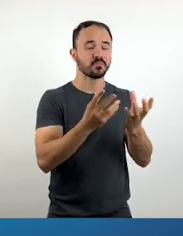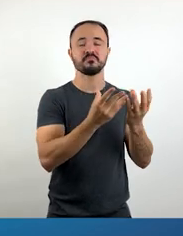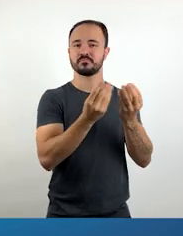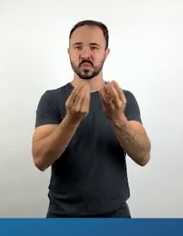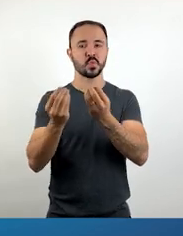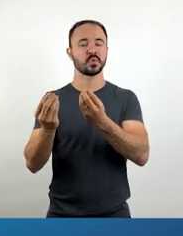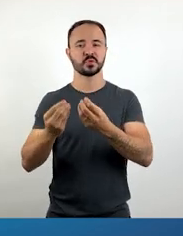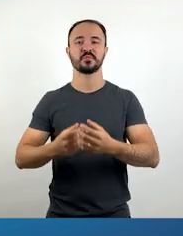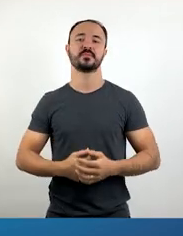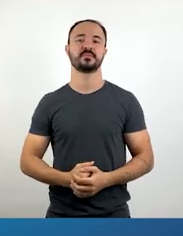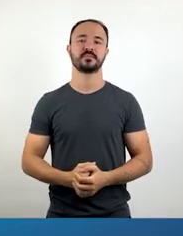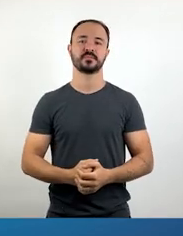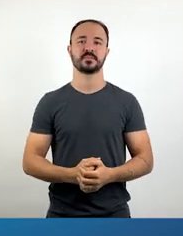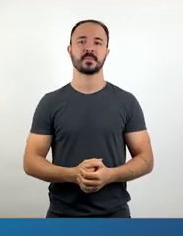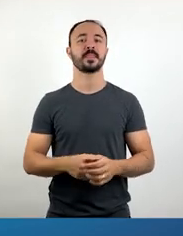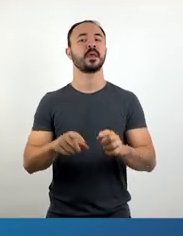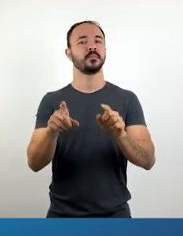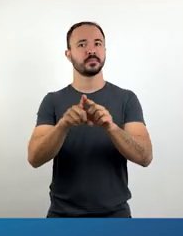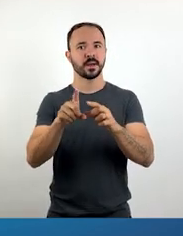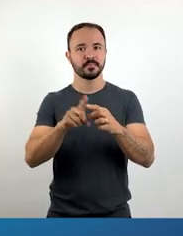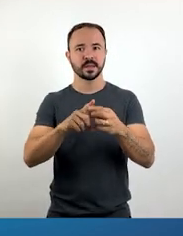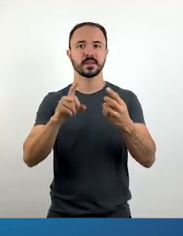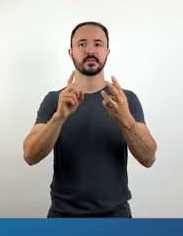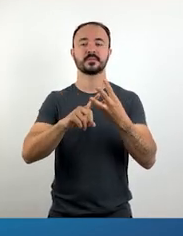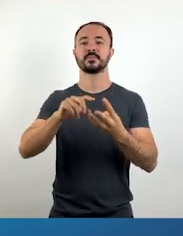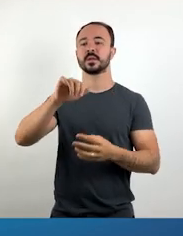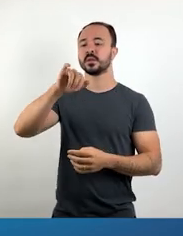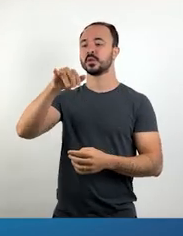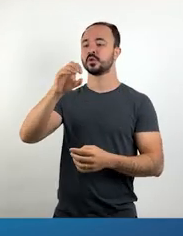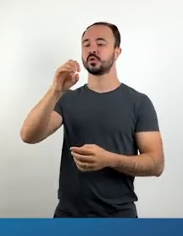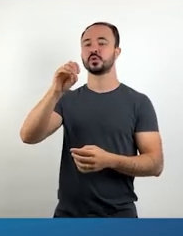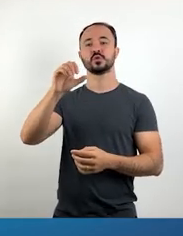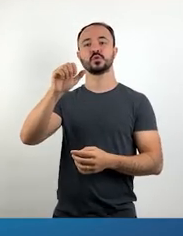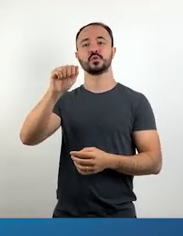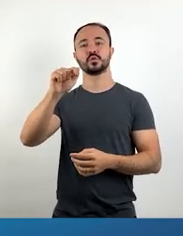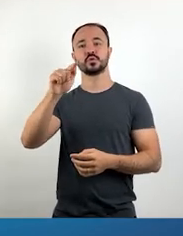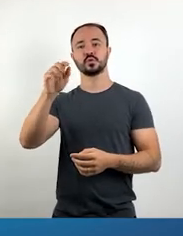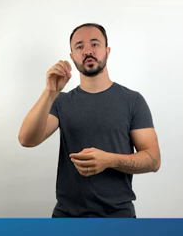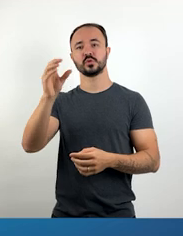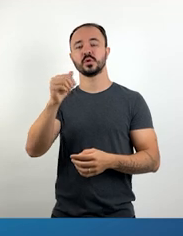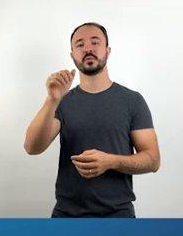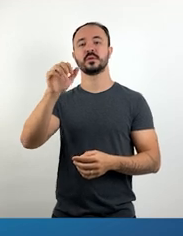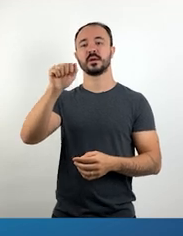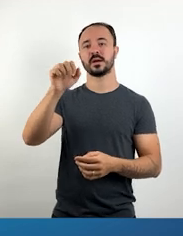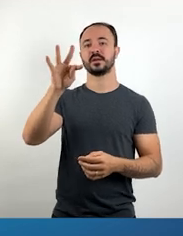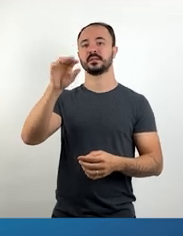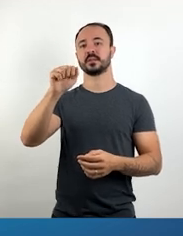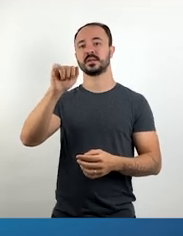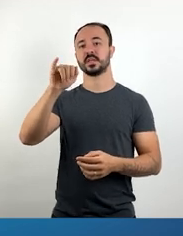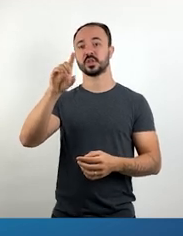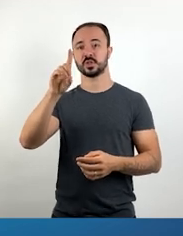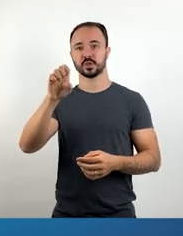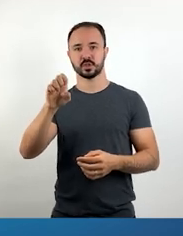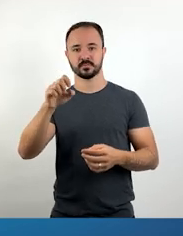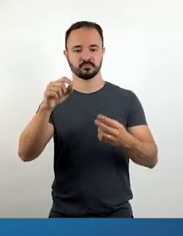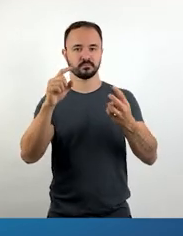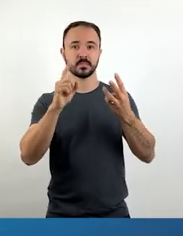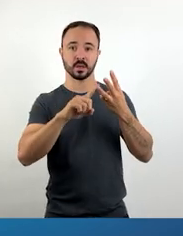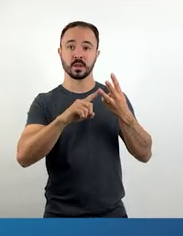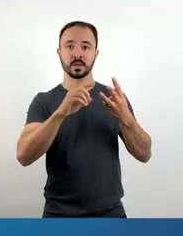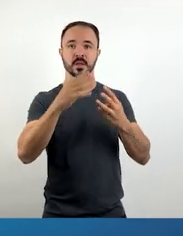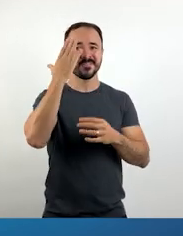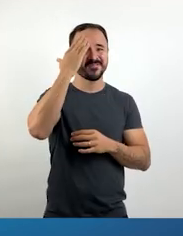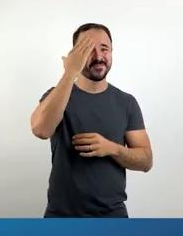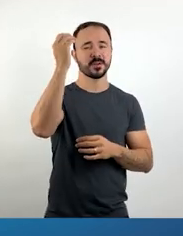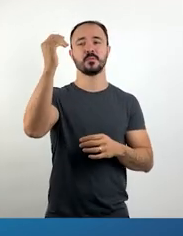Temos aqui também o João Martins de Ataíde. João ficou popular por utilizar em seus